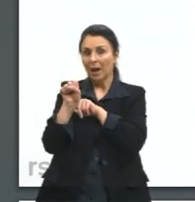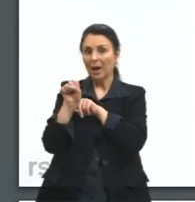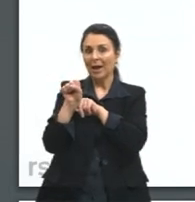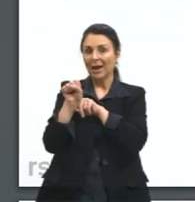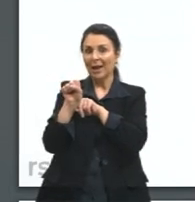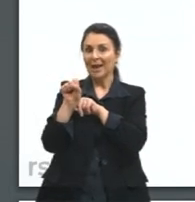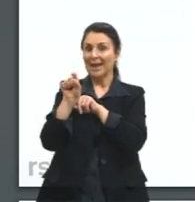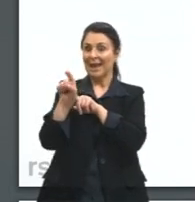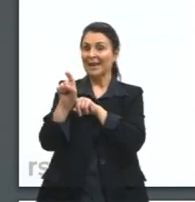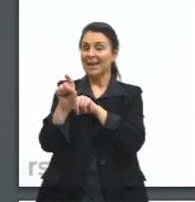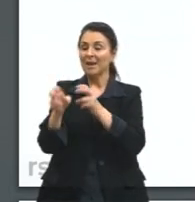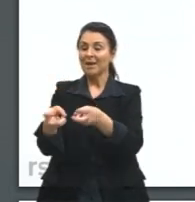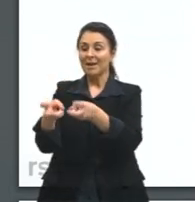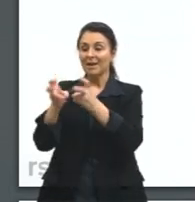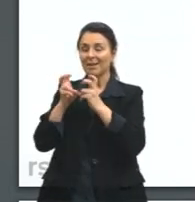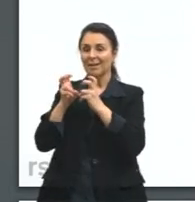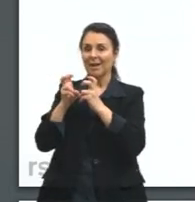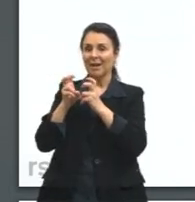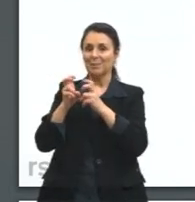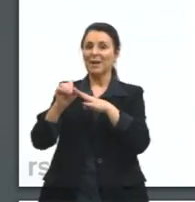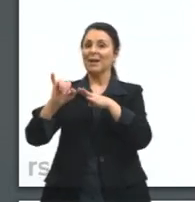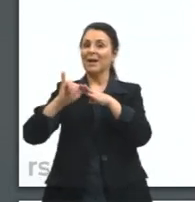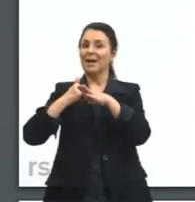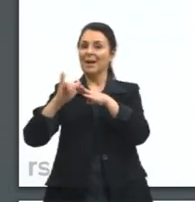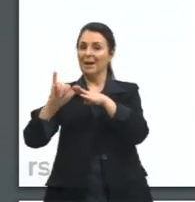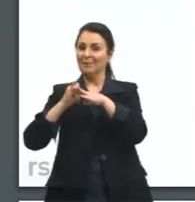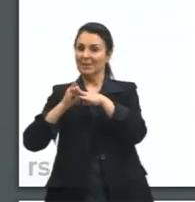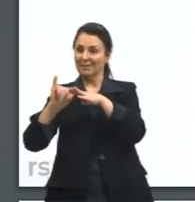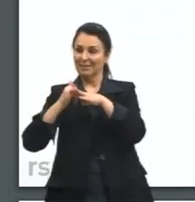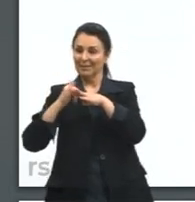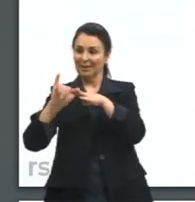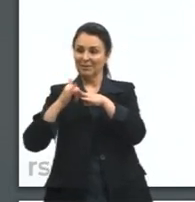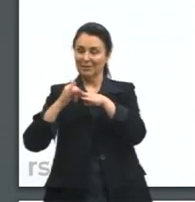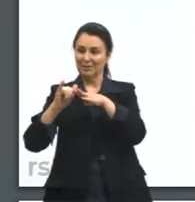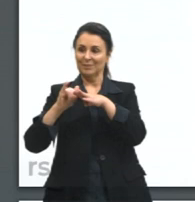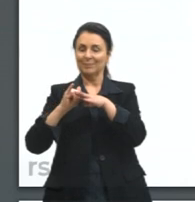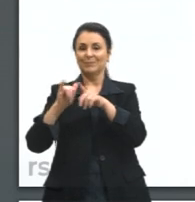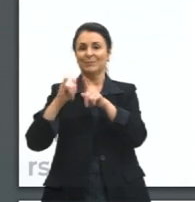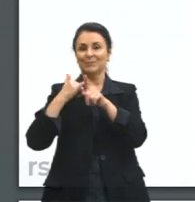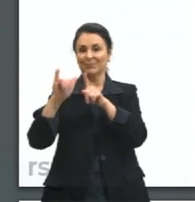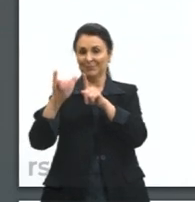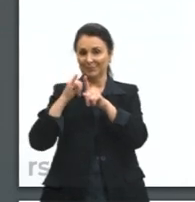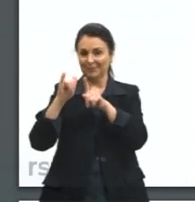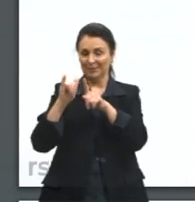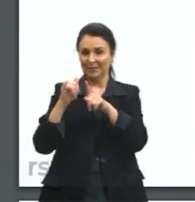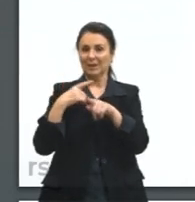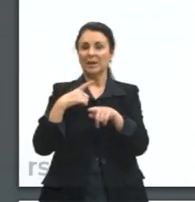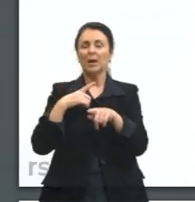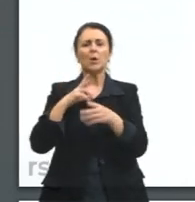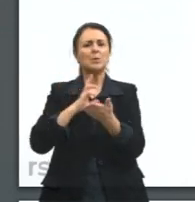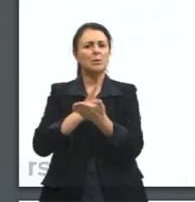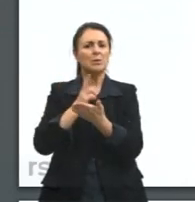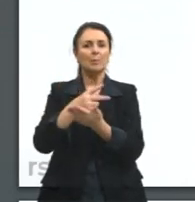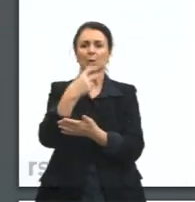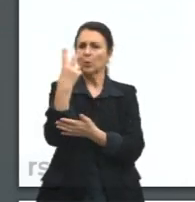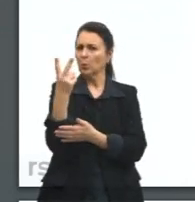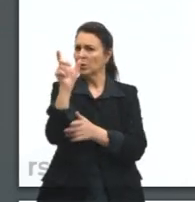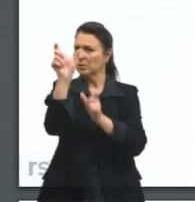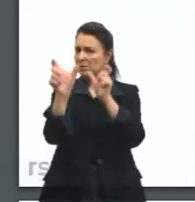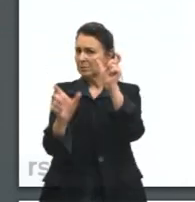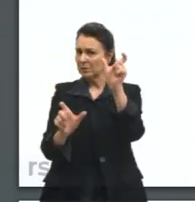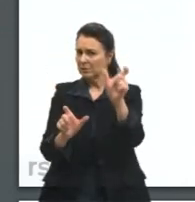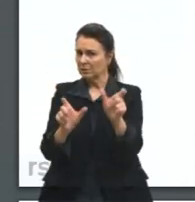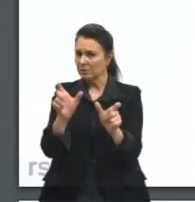recebe a mensagem. Agora, bom, professora, são sempre duas pessoas?